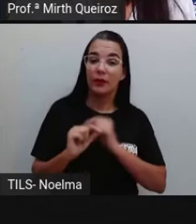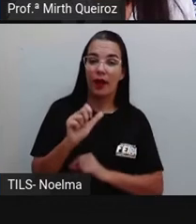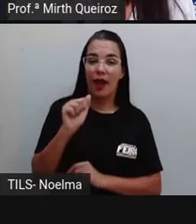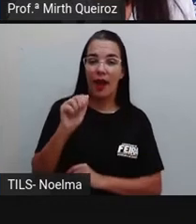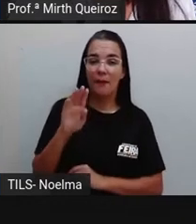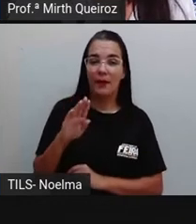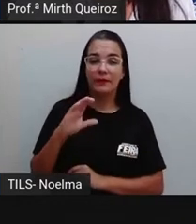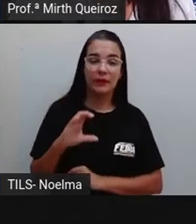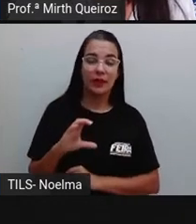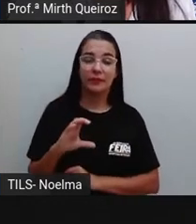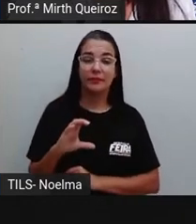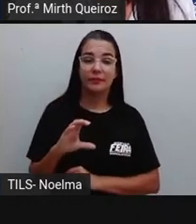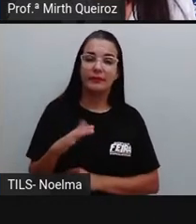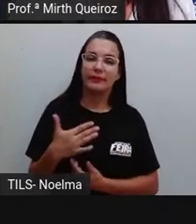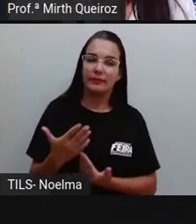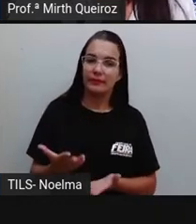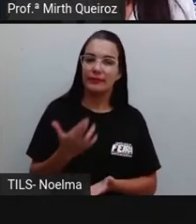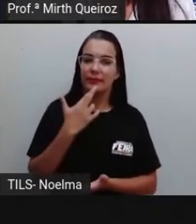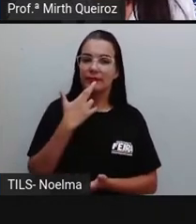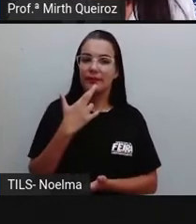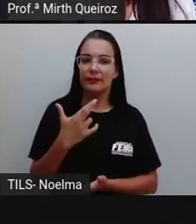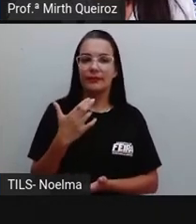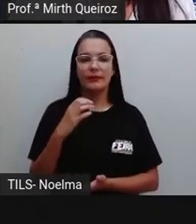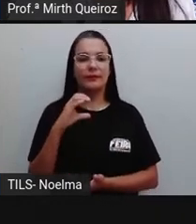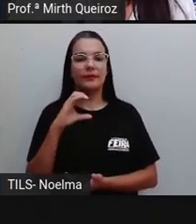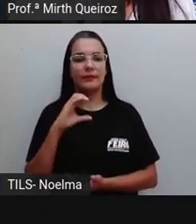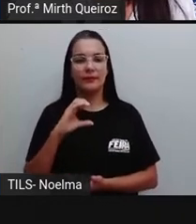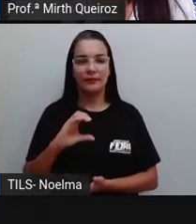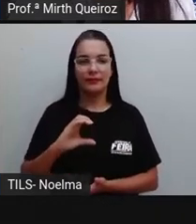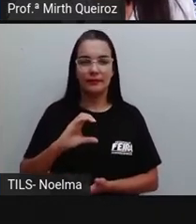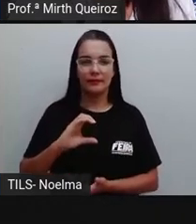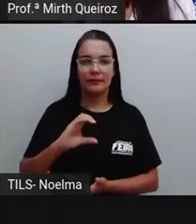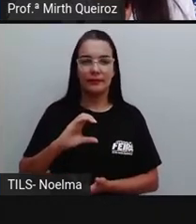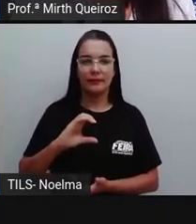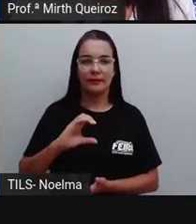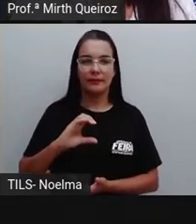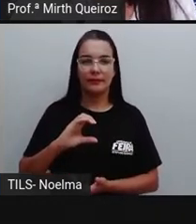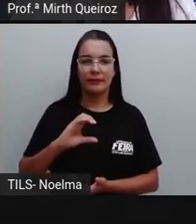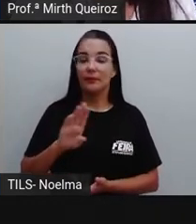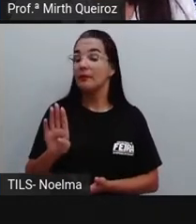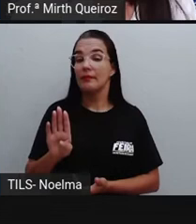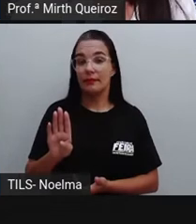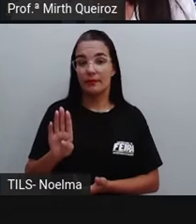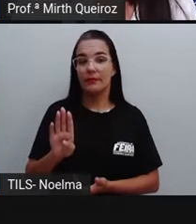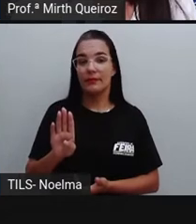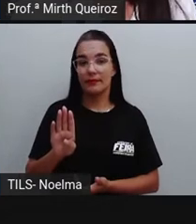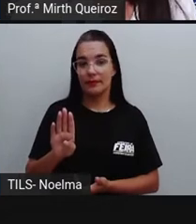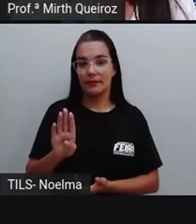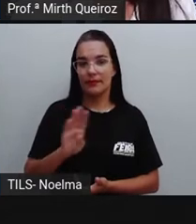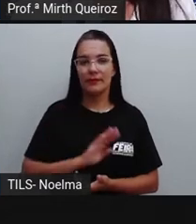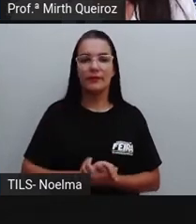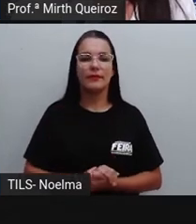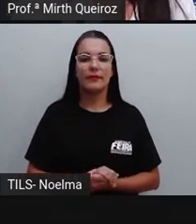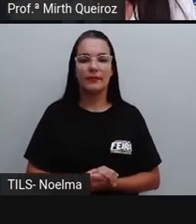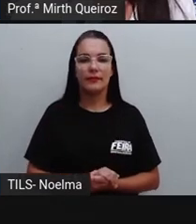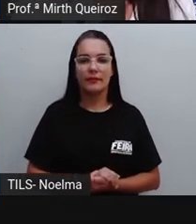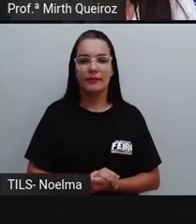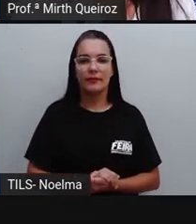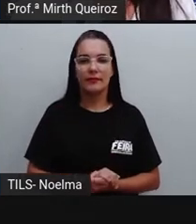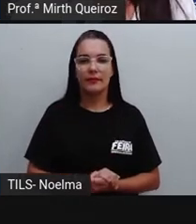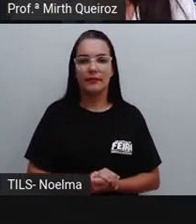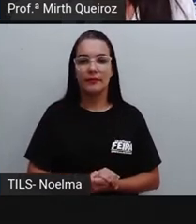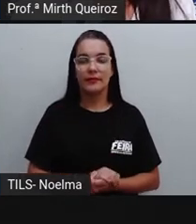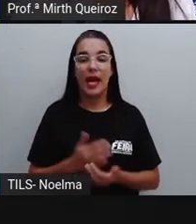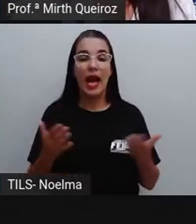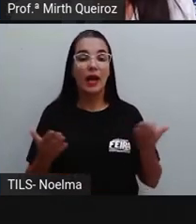uma dezena. Dez mais cinco, numeral quinze, que seria a letra B. Alternativa B. É a alternativa